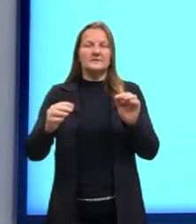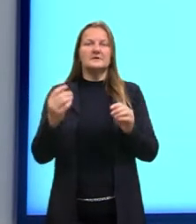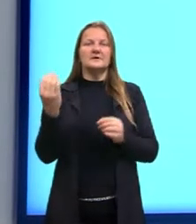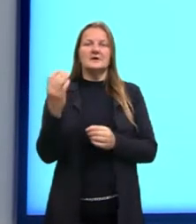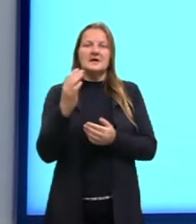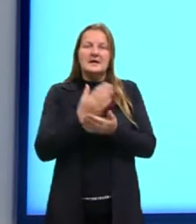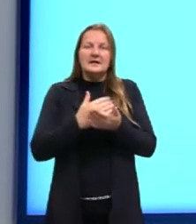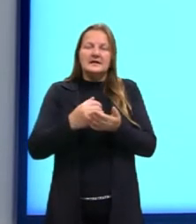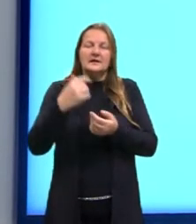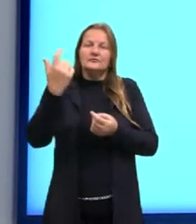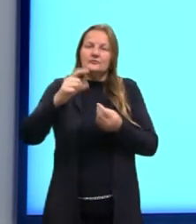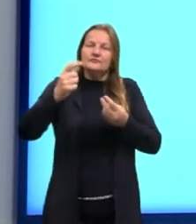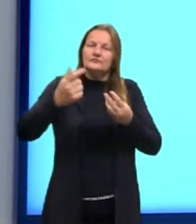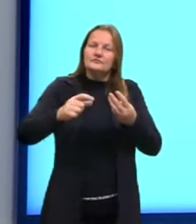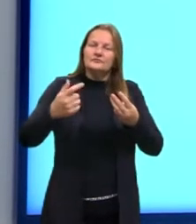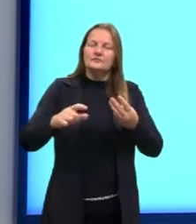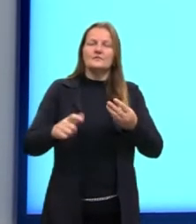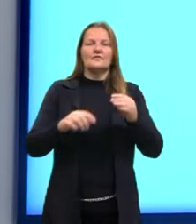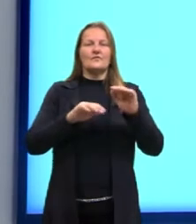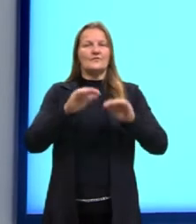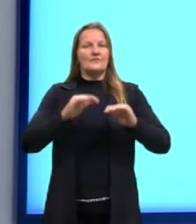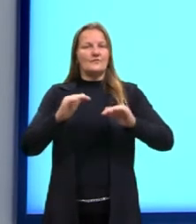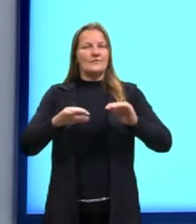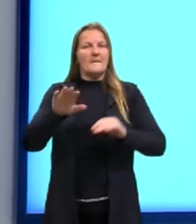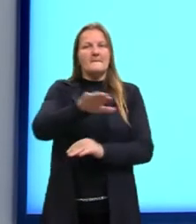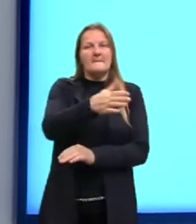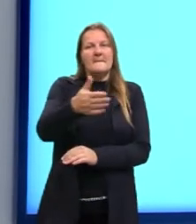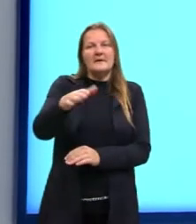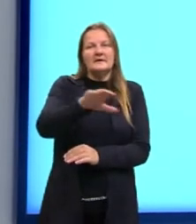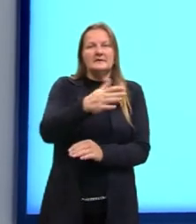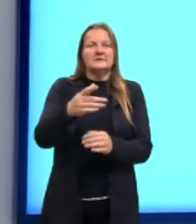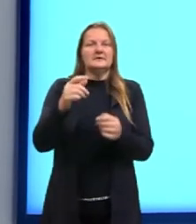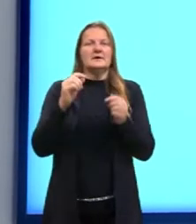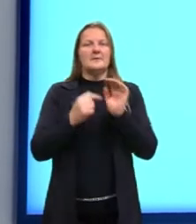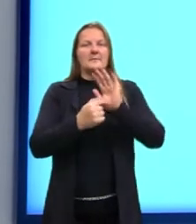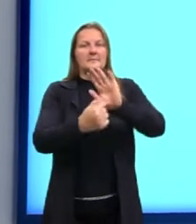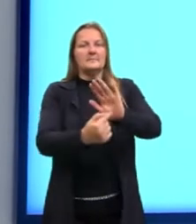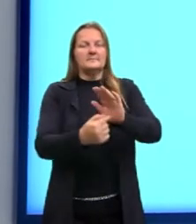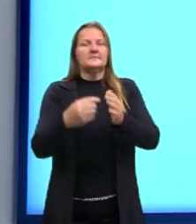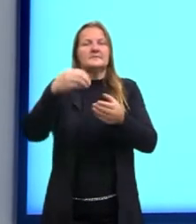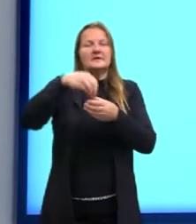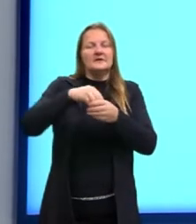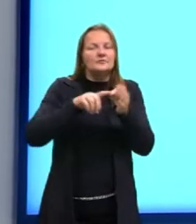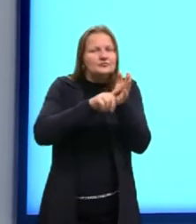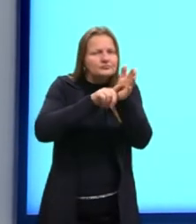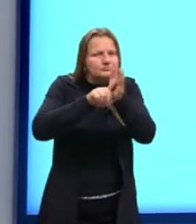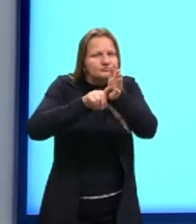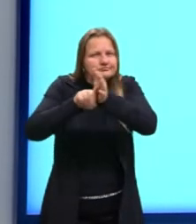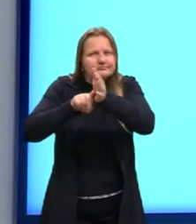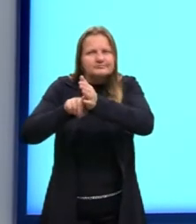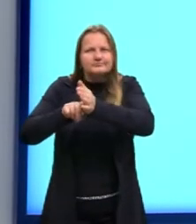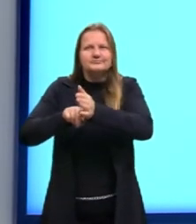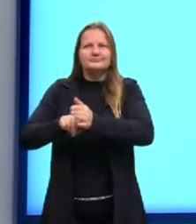se repetem ou a frequência que esses dados aparecem, né, na nossa análise, então.